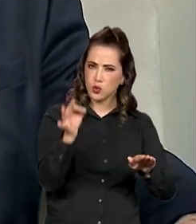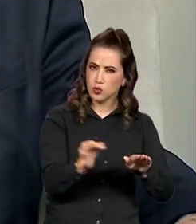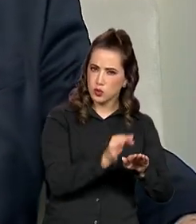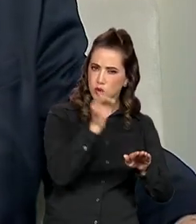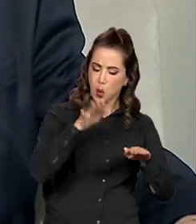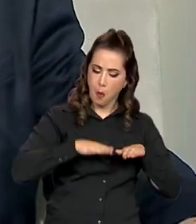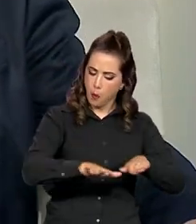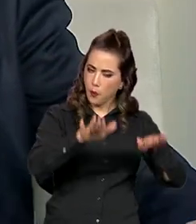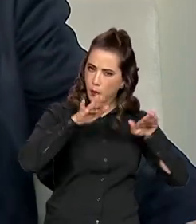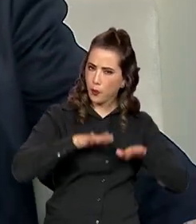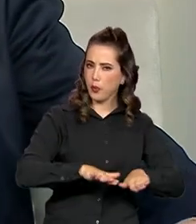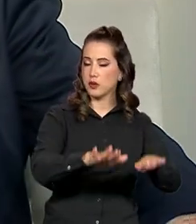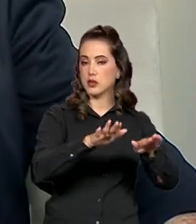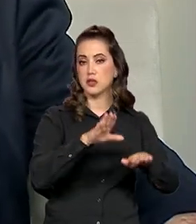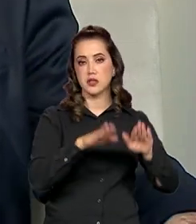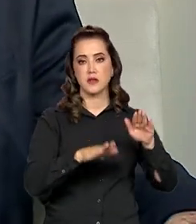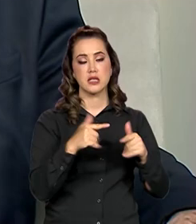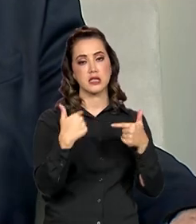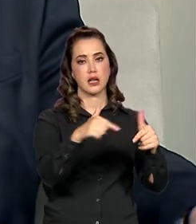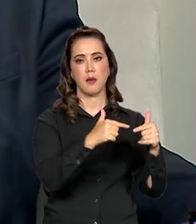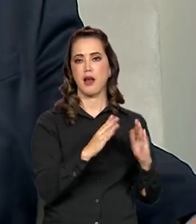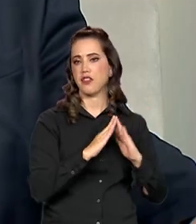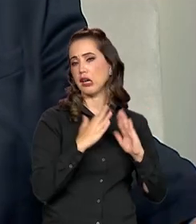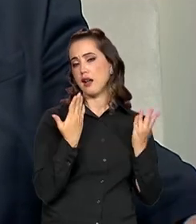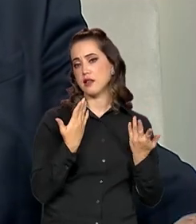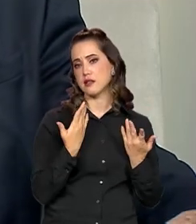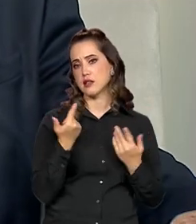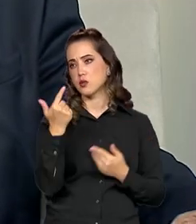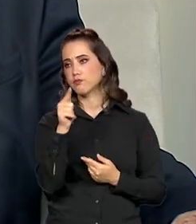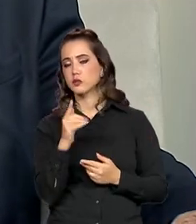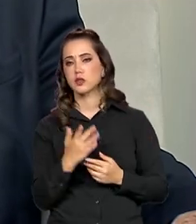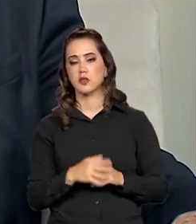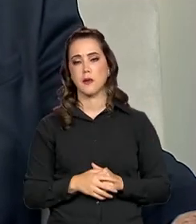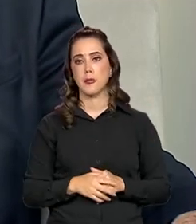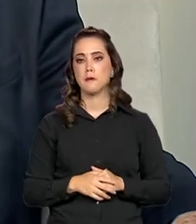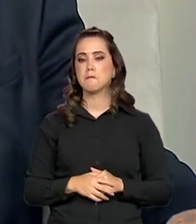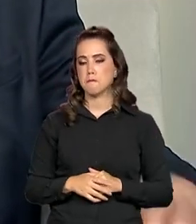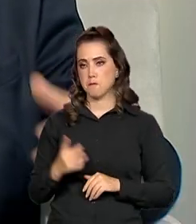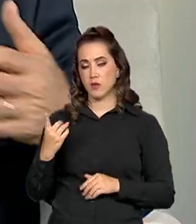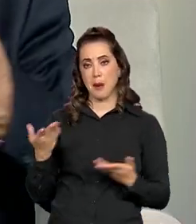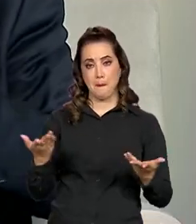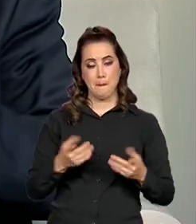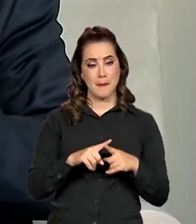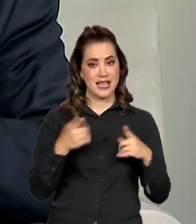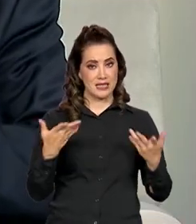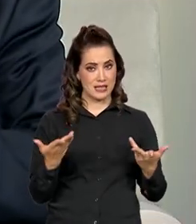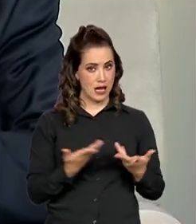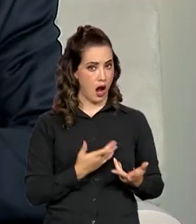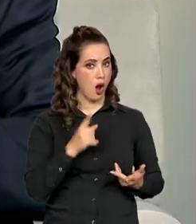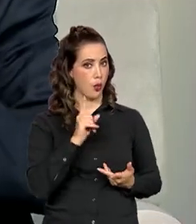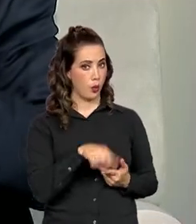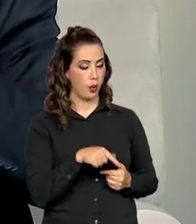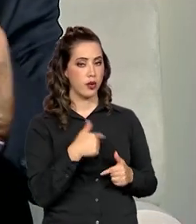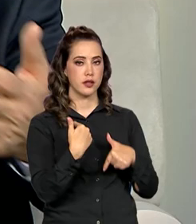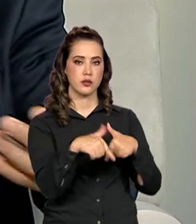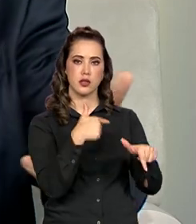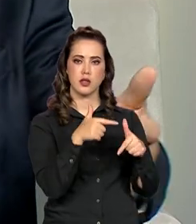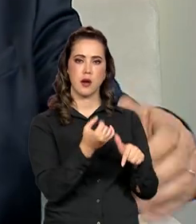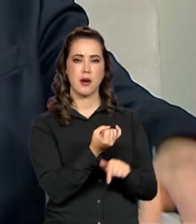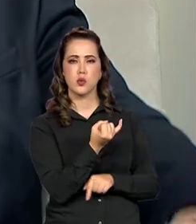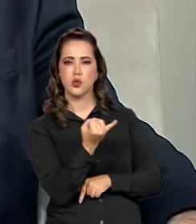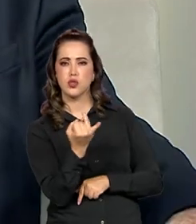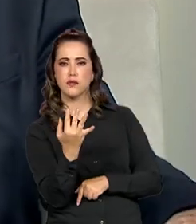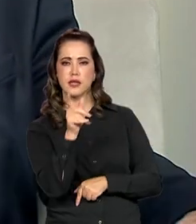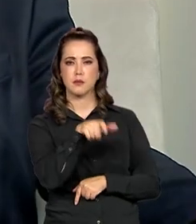uma confecção ou outra, para várias confecções, mas agora ele está girando um trabalho com muita